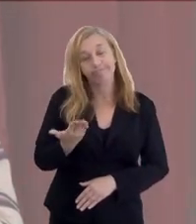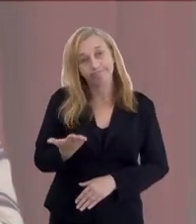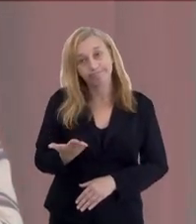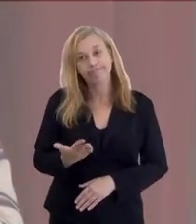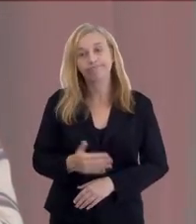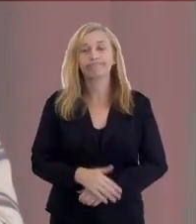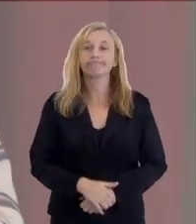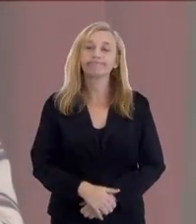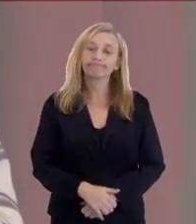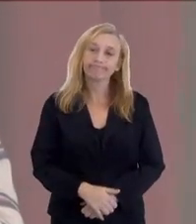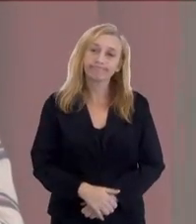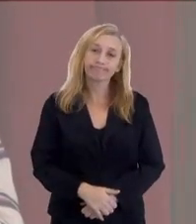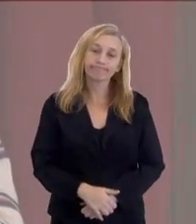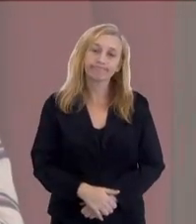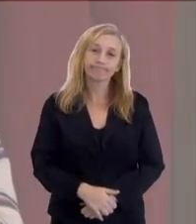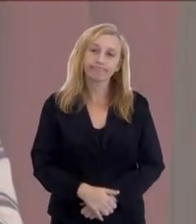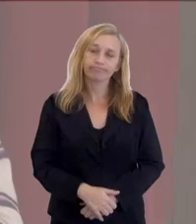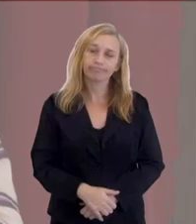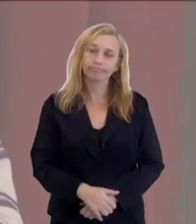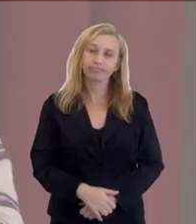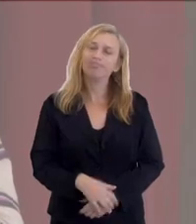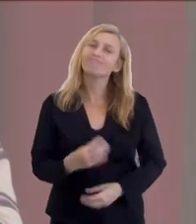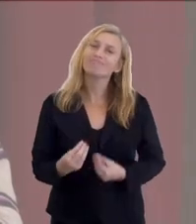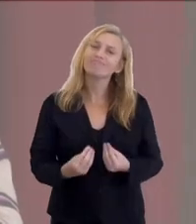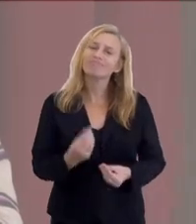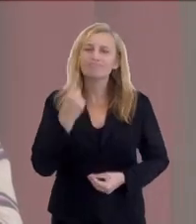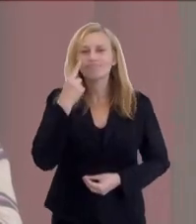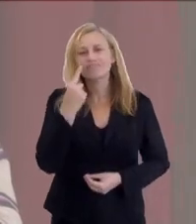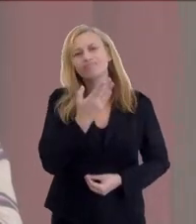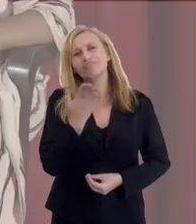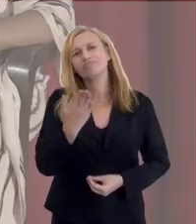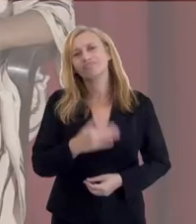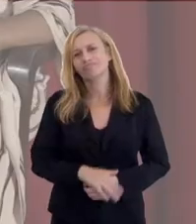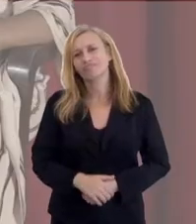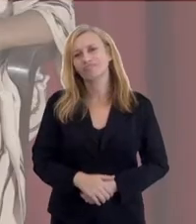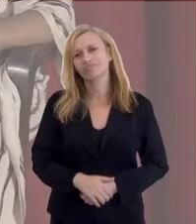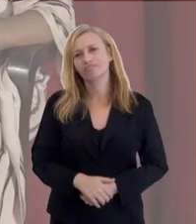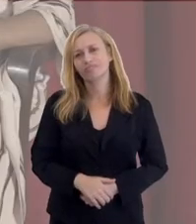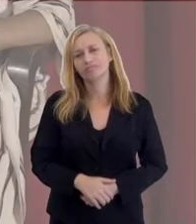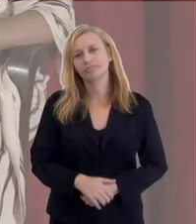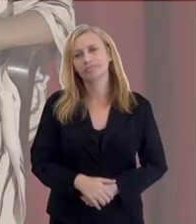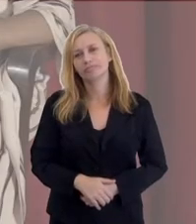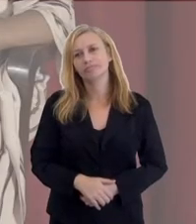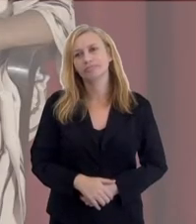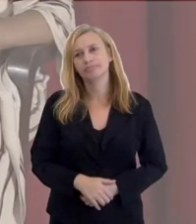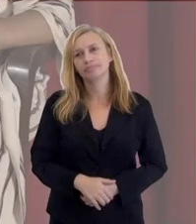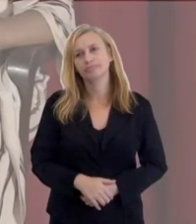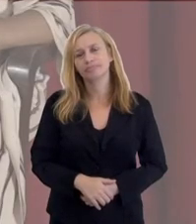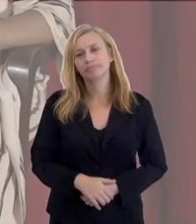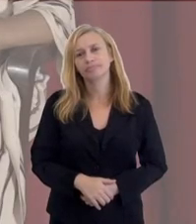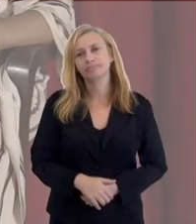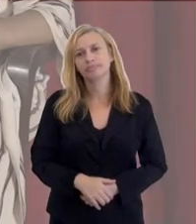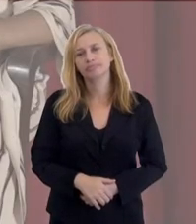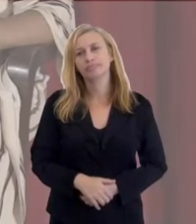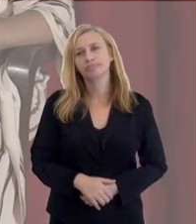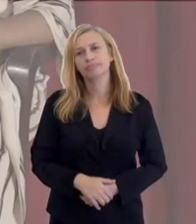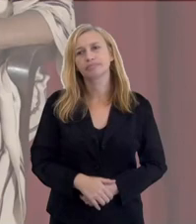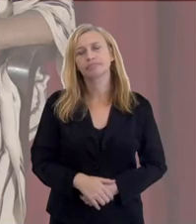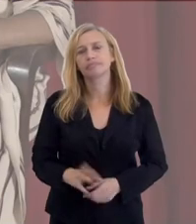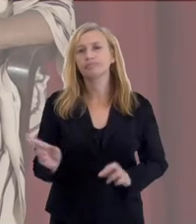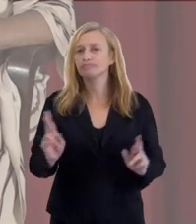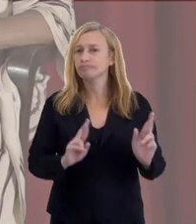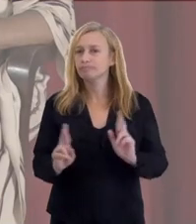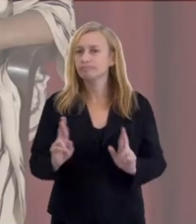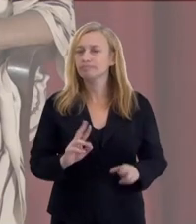se despedir da sua família. como é que vocês veem isso? Nós, a relação